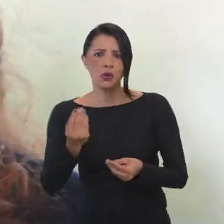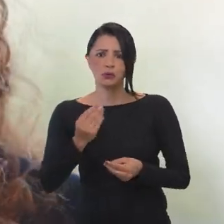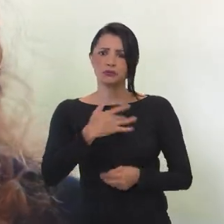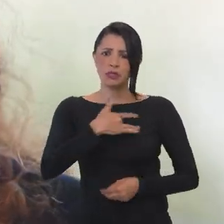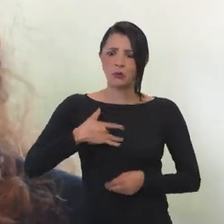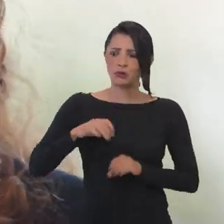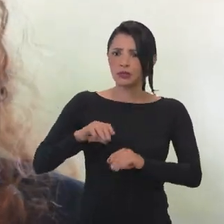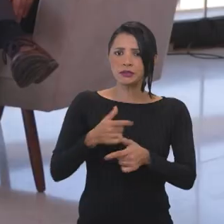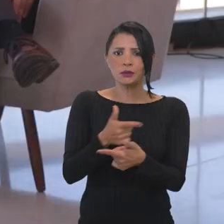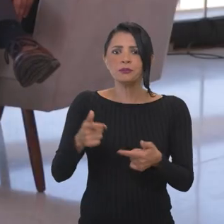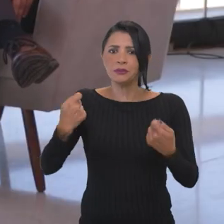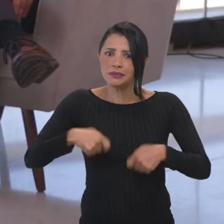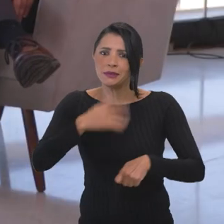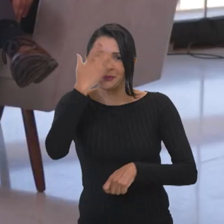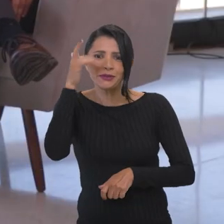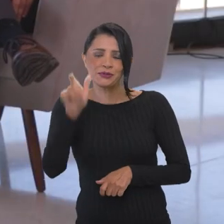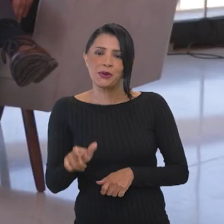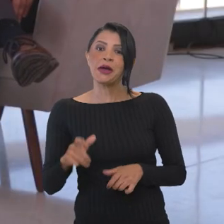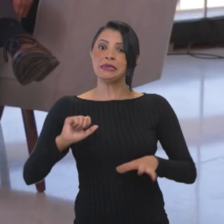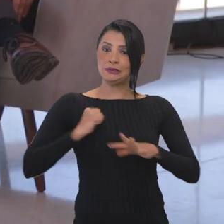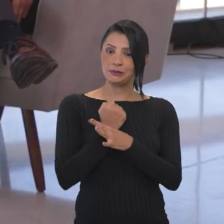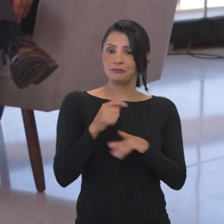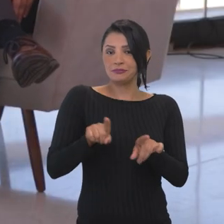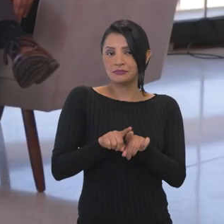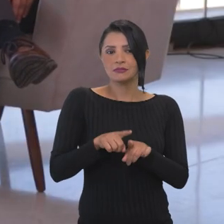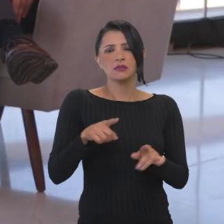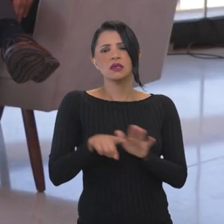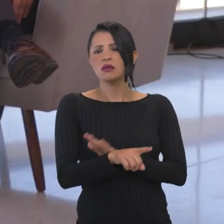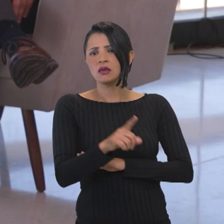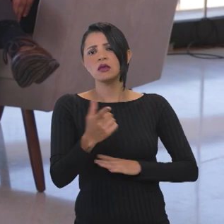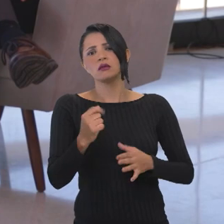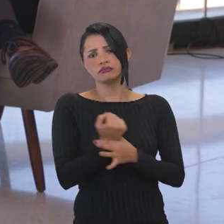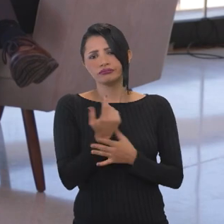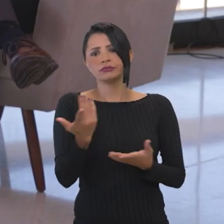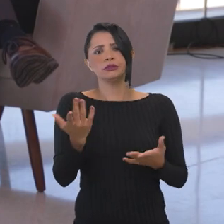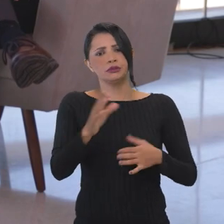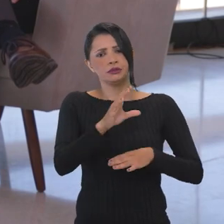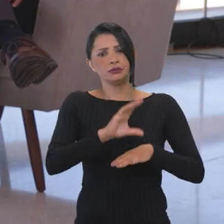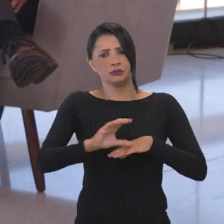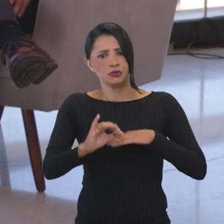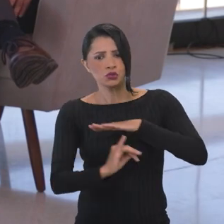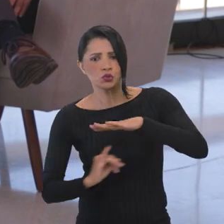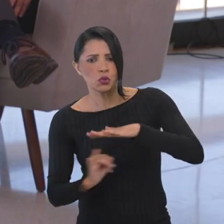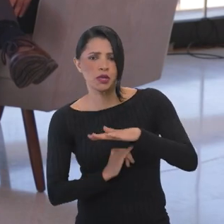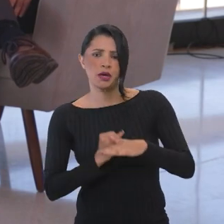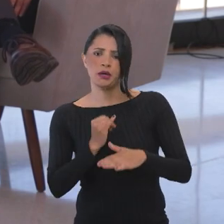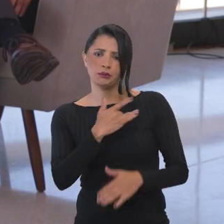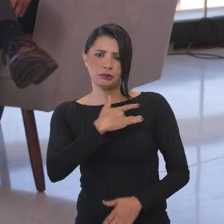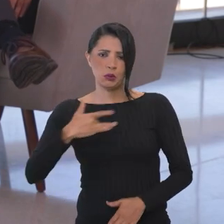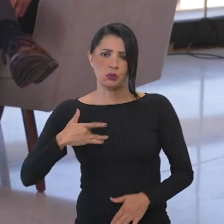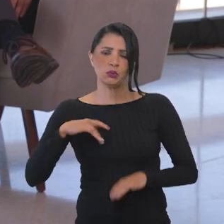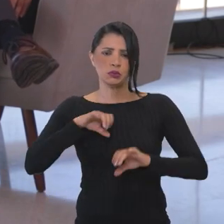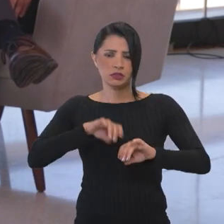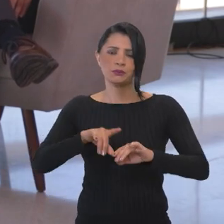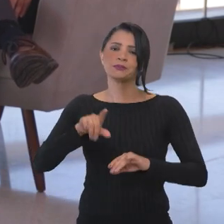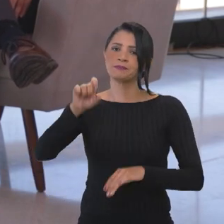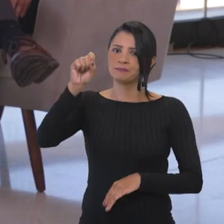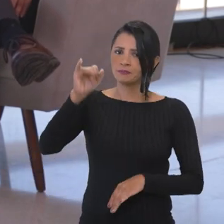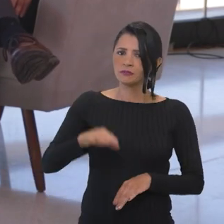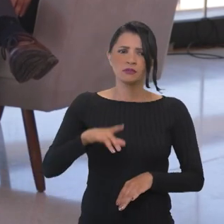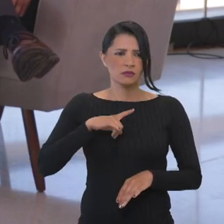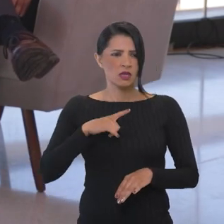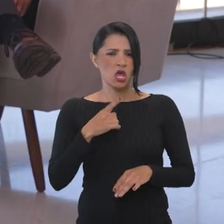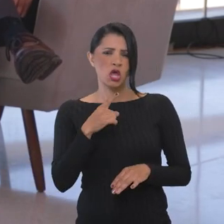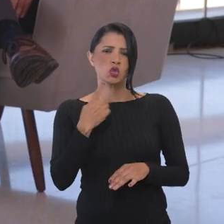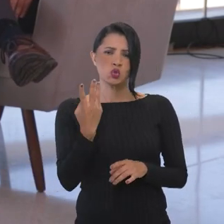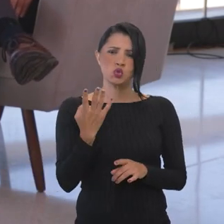não tem como fazer saúde e educação sem gente. E segurança também. E tem obrigatoriedades constitucionais, pelo menos em saúde e educação também. Sim, até outro dia foi